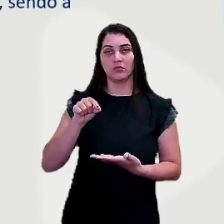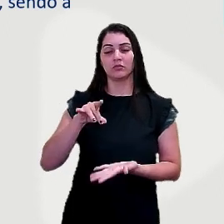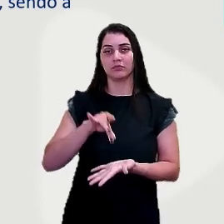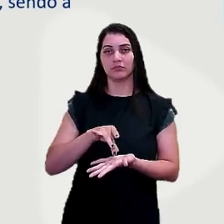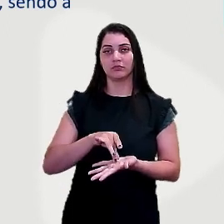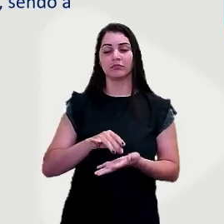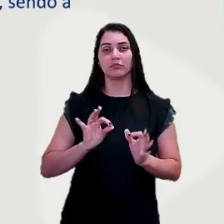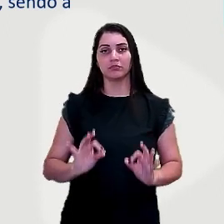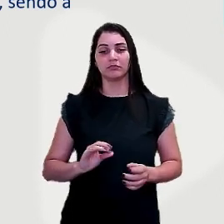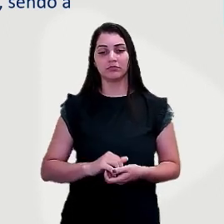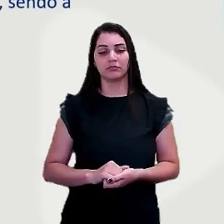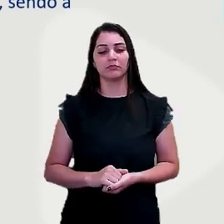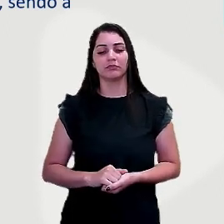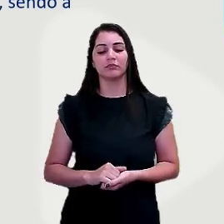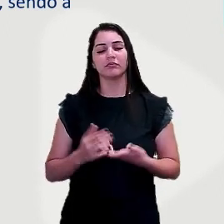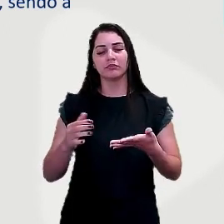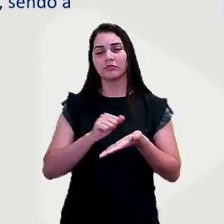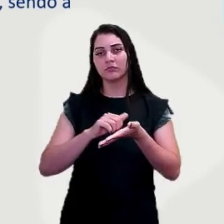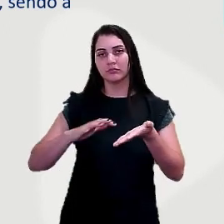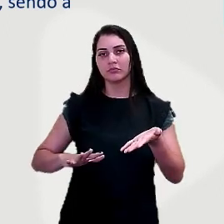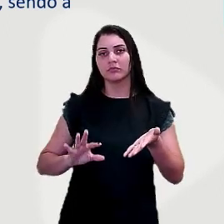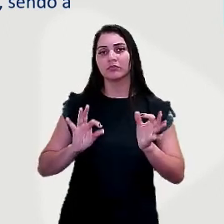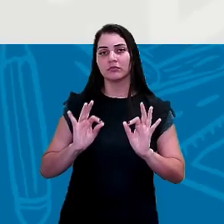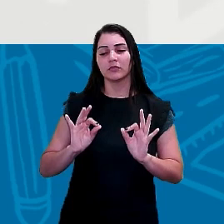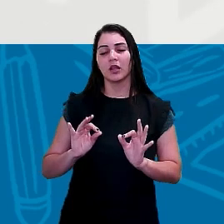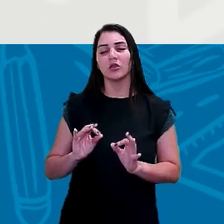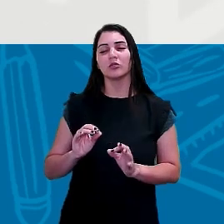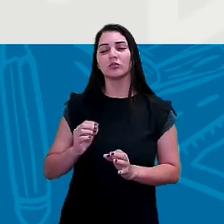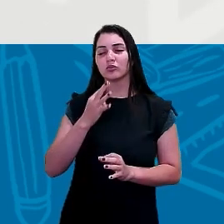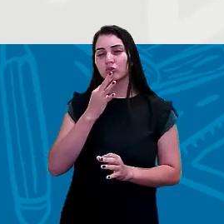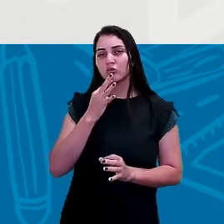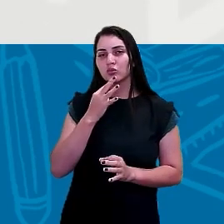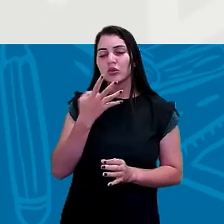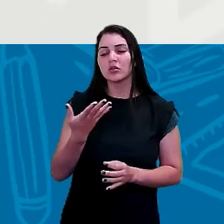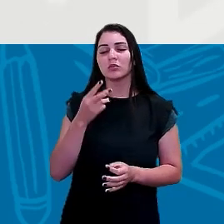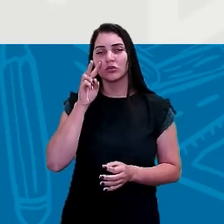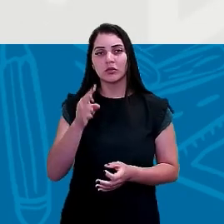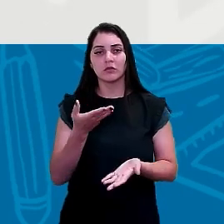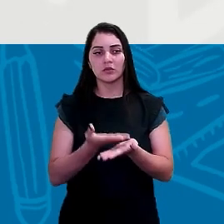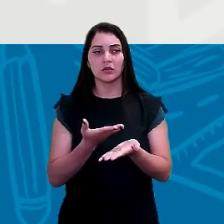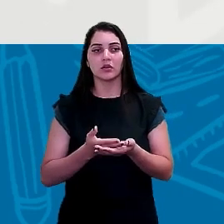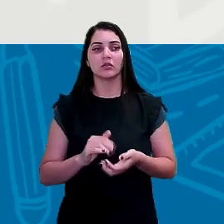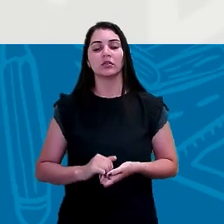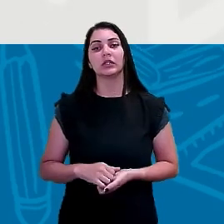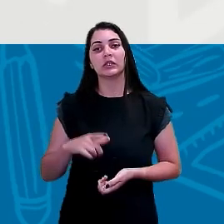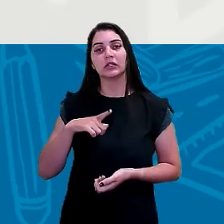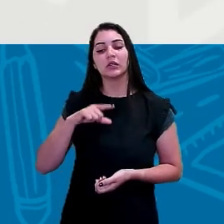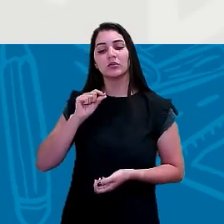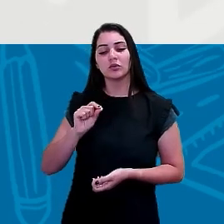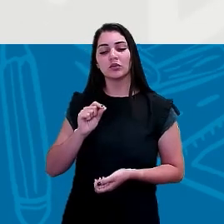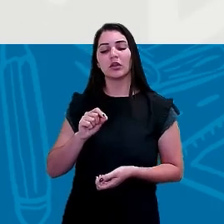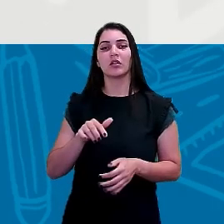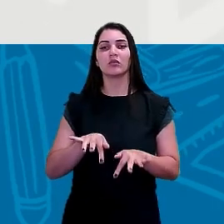verdadeira. Certo? Então, foi um exercício para exercitar o conhecimento que a gente viu da aula. Vimos aí um pouquinho